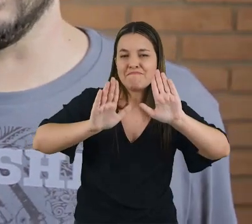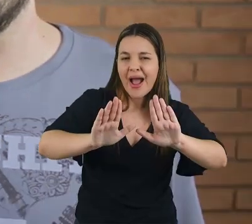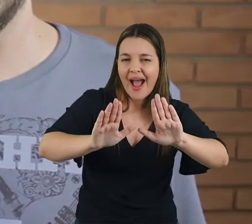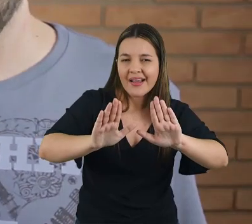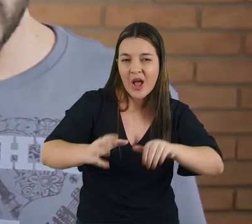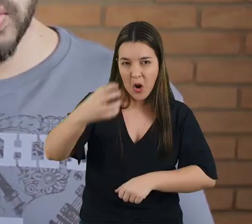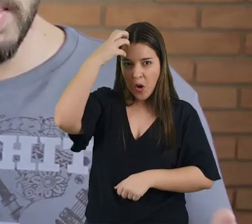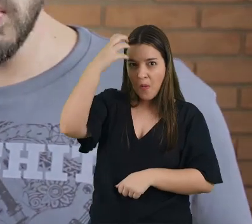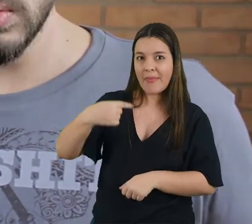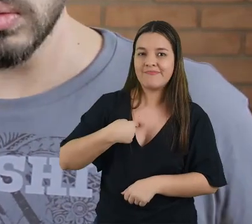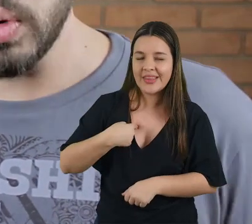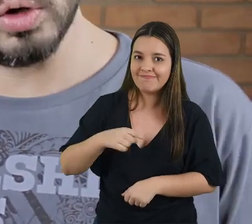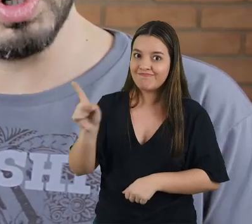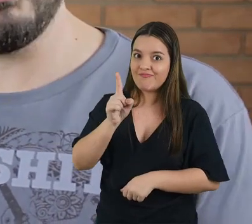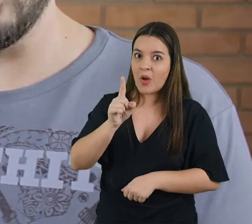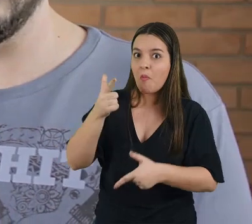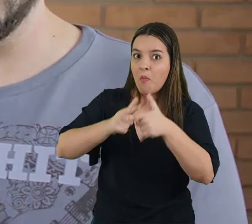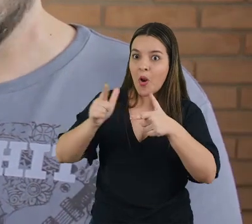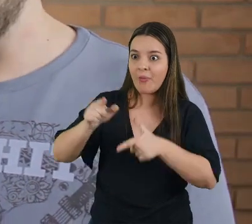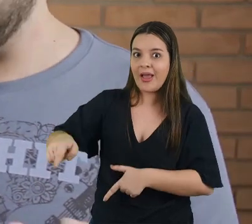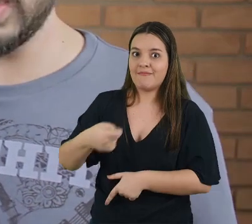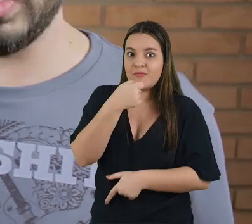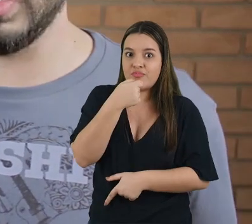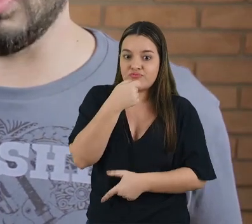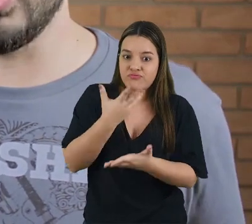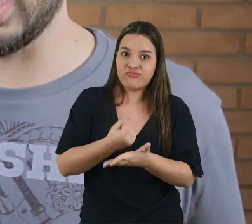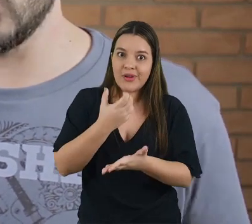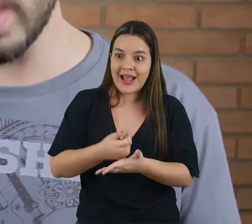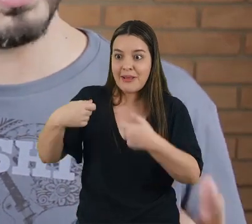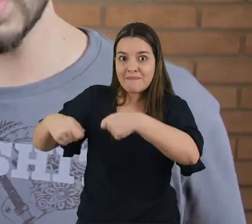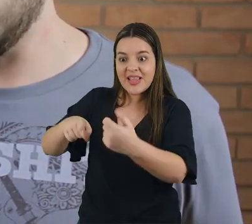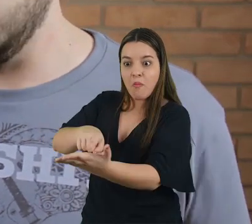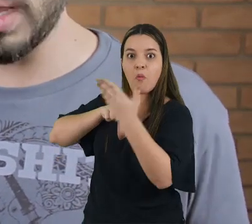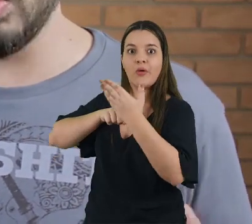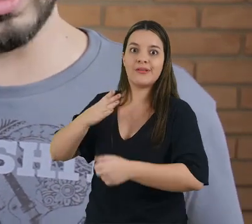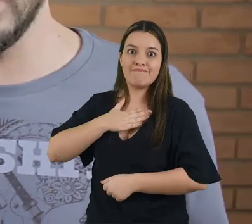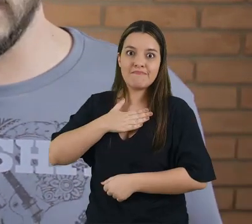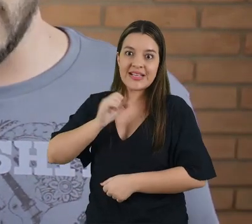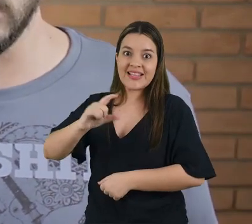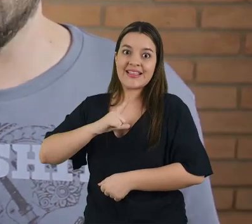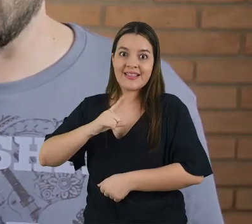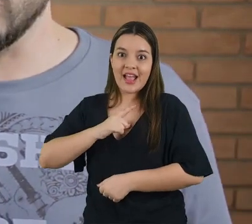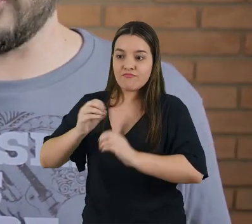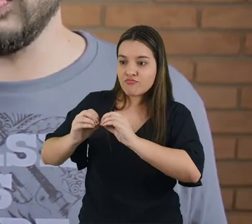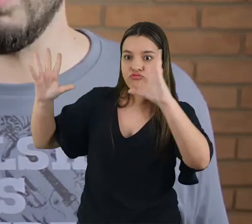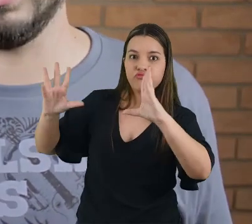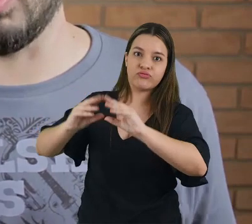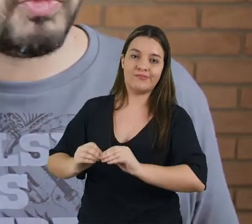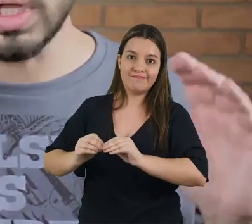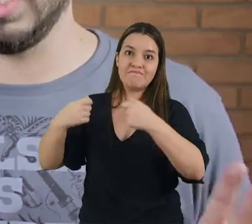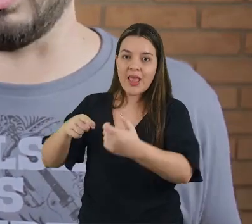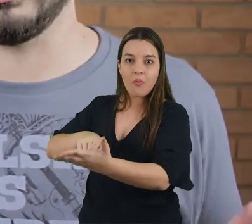divertida. O erro não é meu, o erro é do microfone. O microfone deveria ter um jeito de me avisar que ele está ou não está desligado. Então a coisa